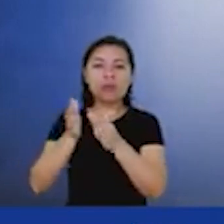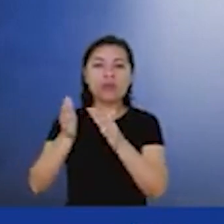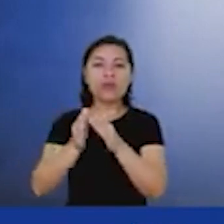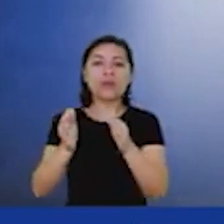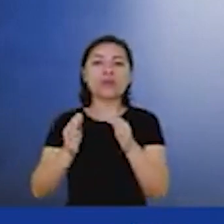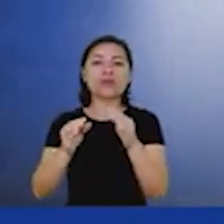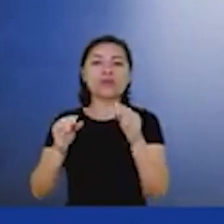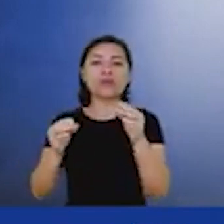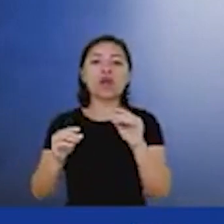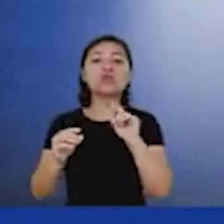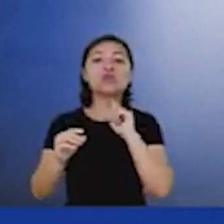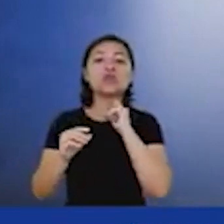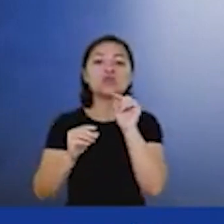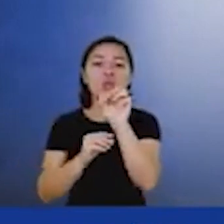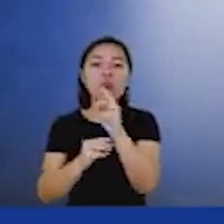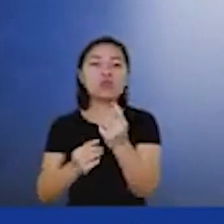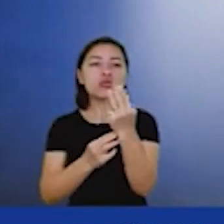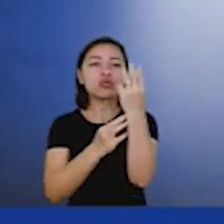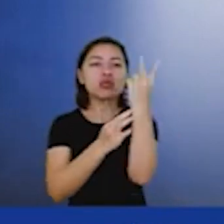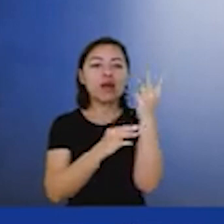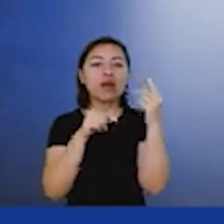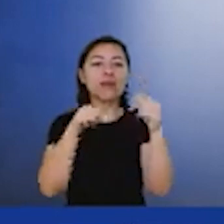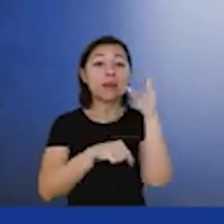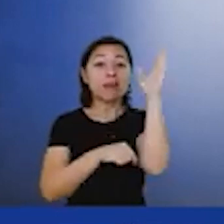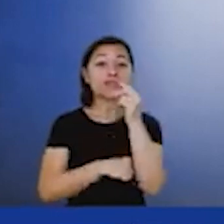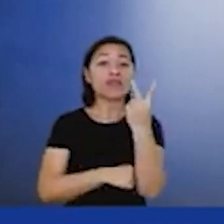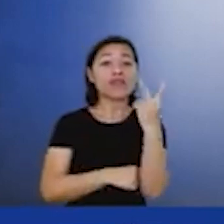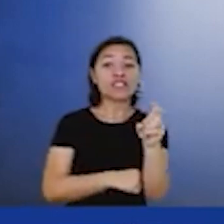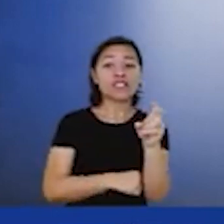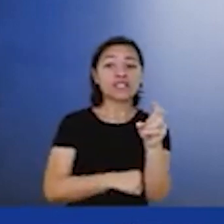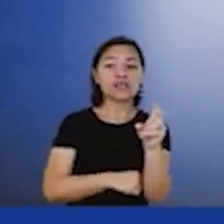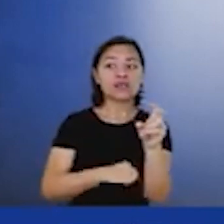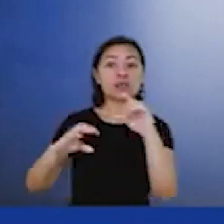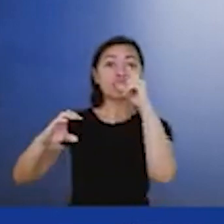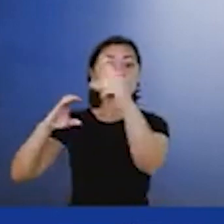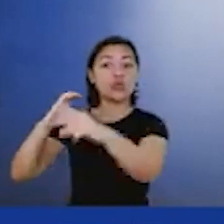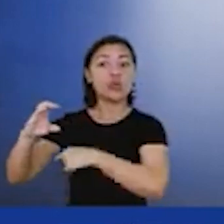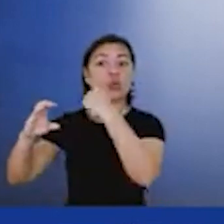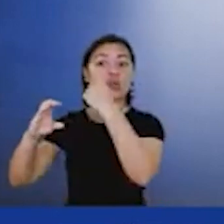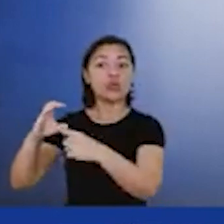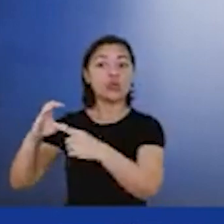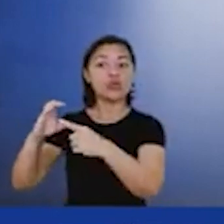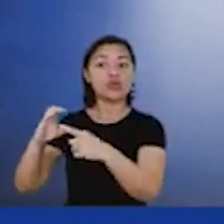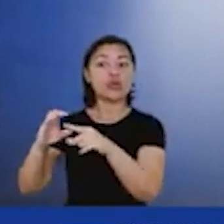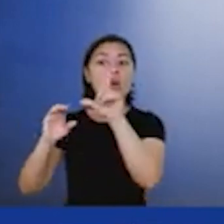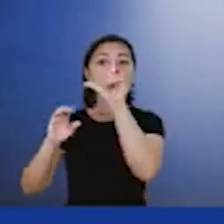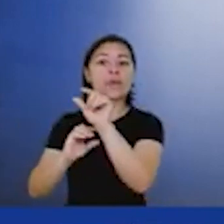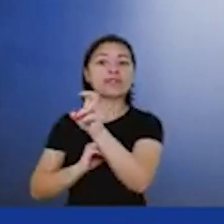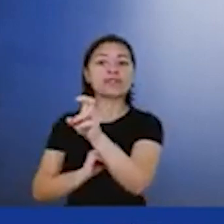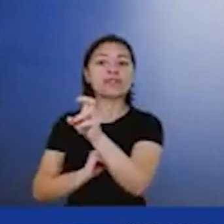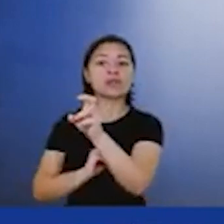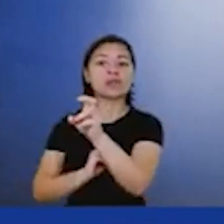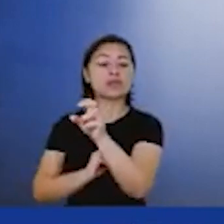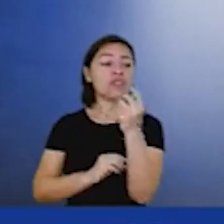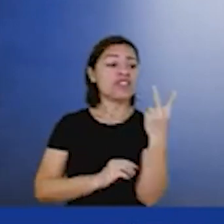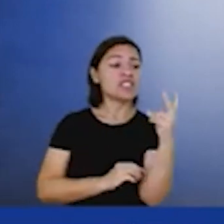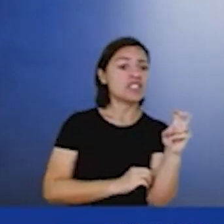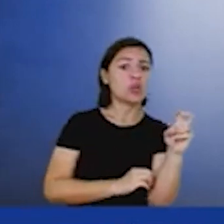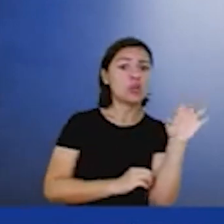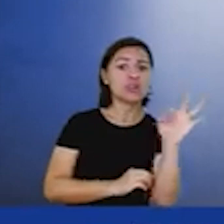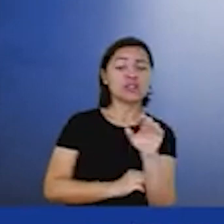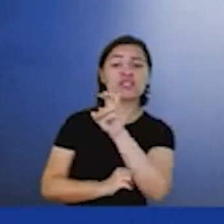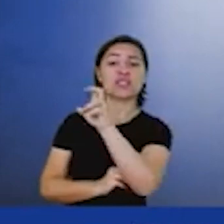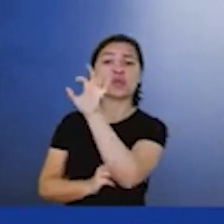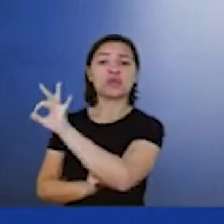25% no mundo menos do que 5% então ganhamos de novo de goleada de 25 a 5 então o Brasil